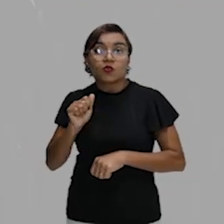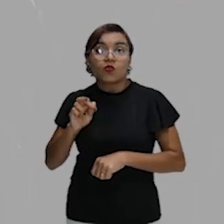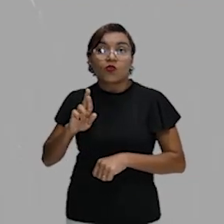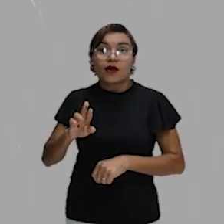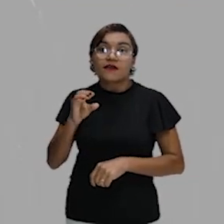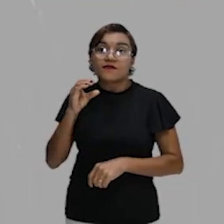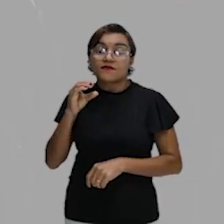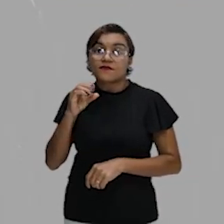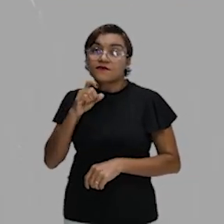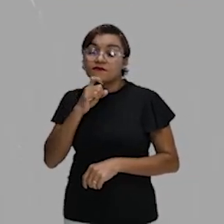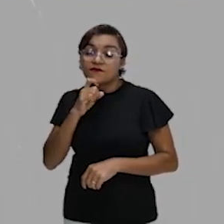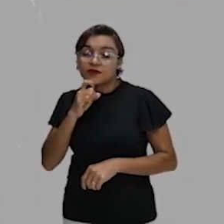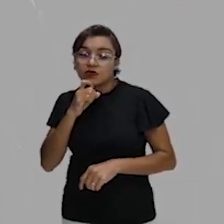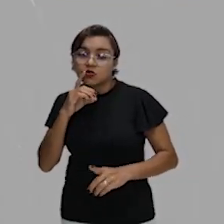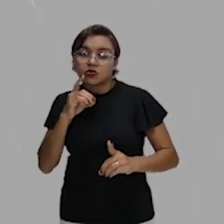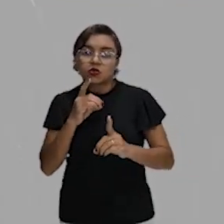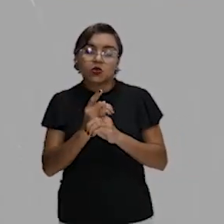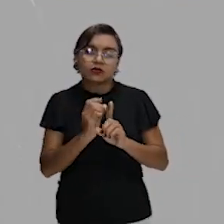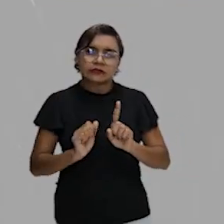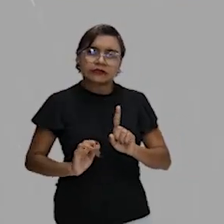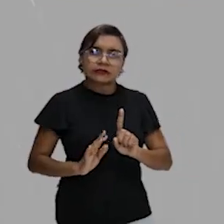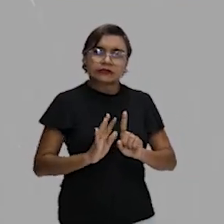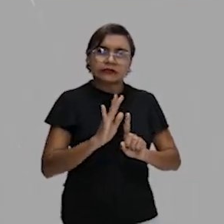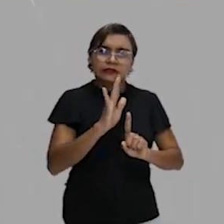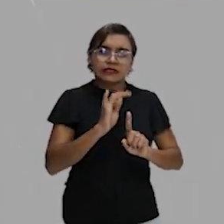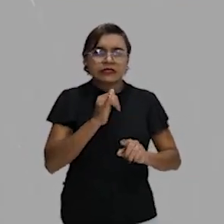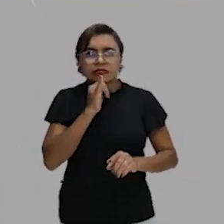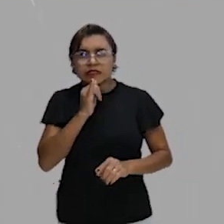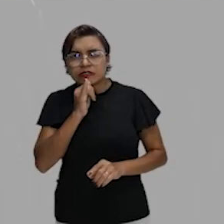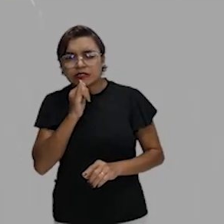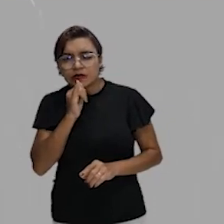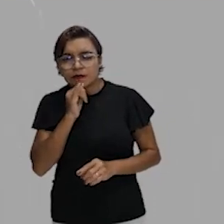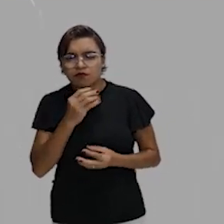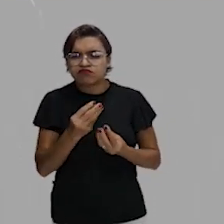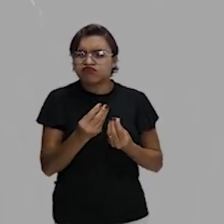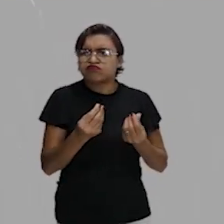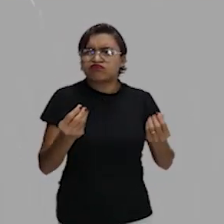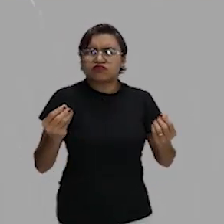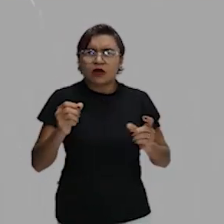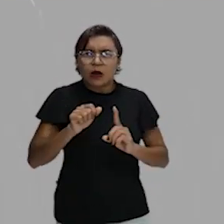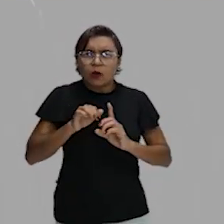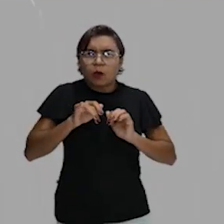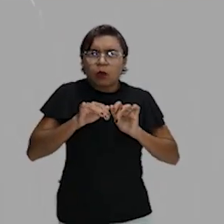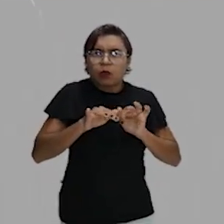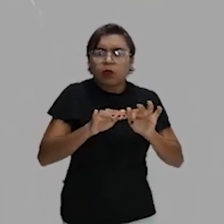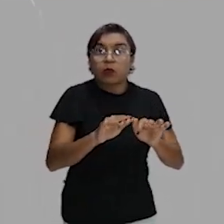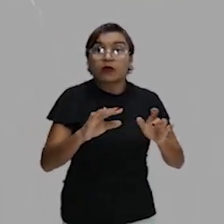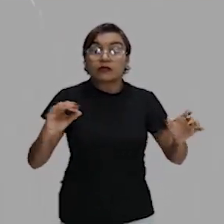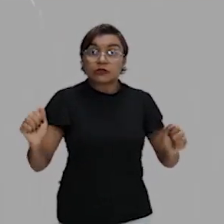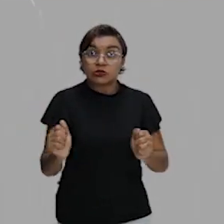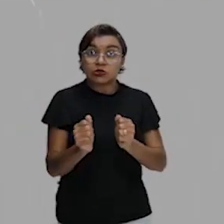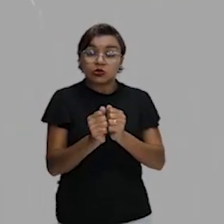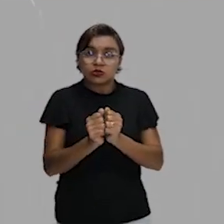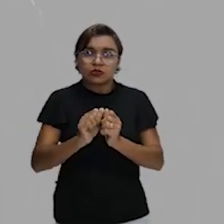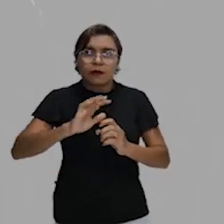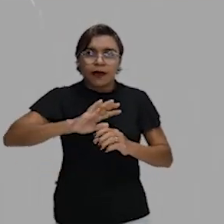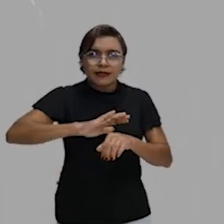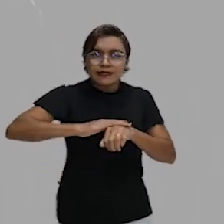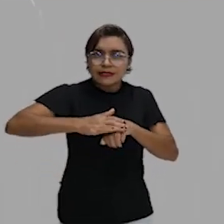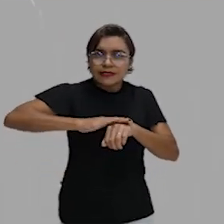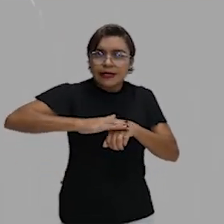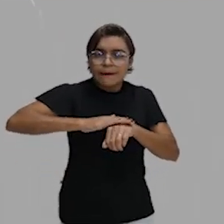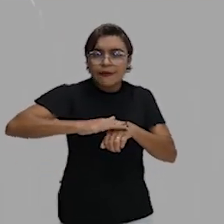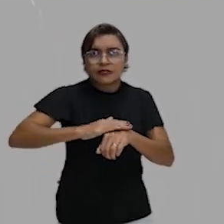encontra com esses gases poluentes, poeira, ele se junta e forma uma camada mais densa